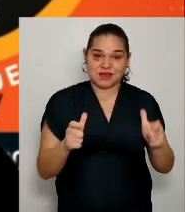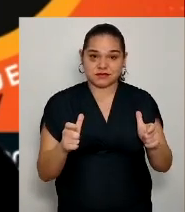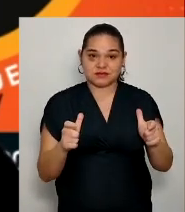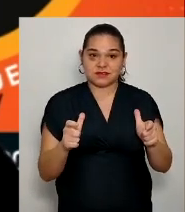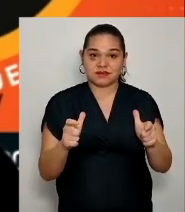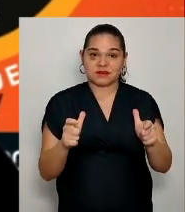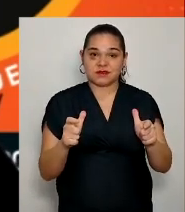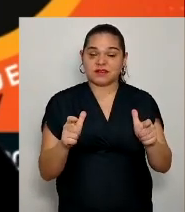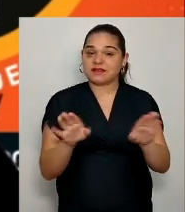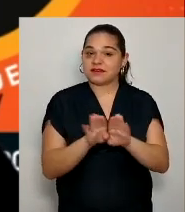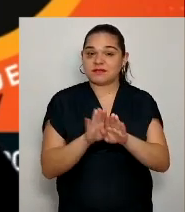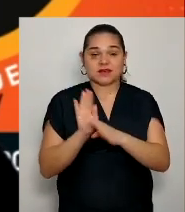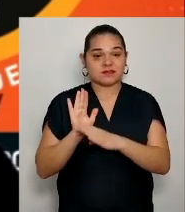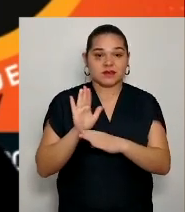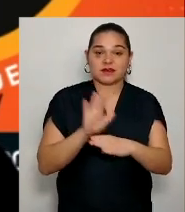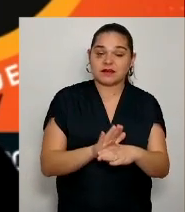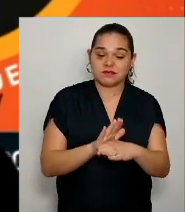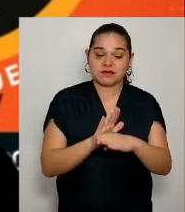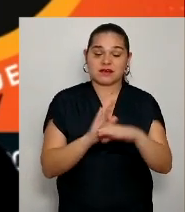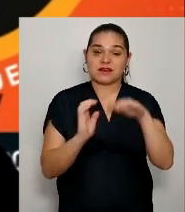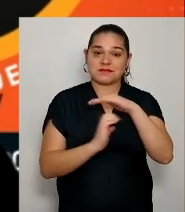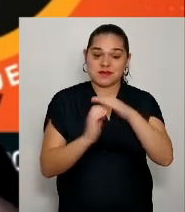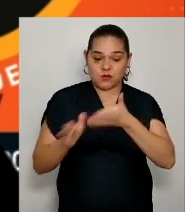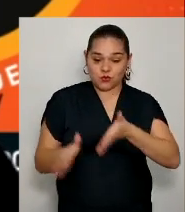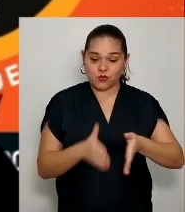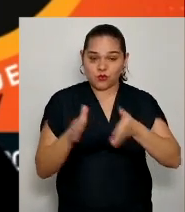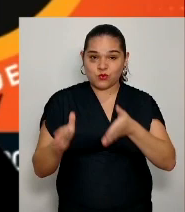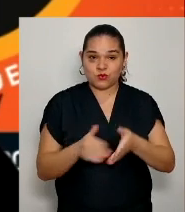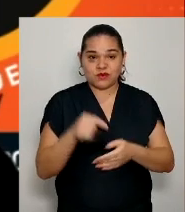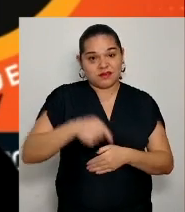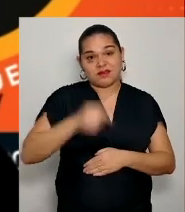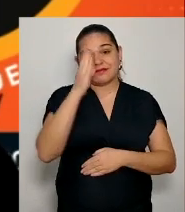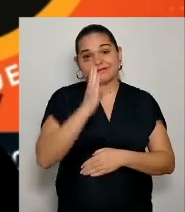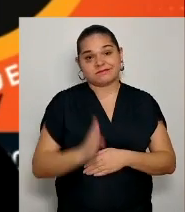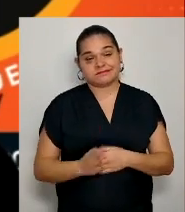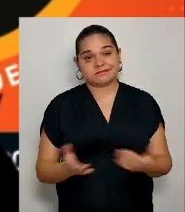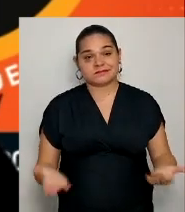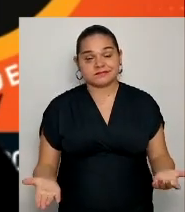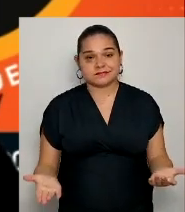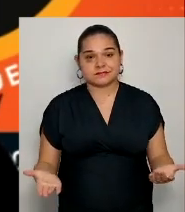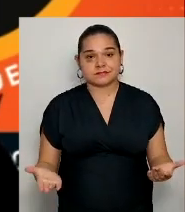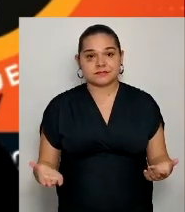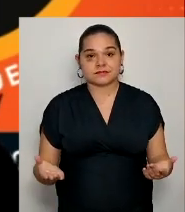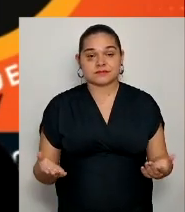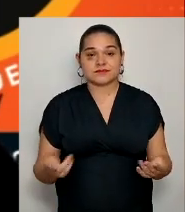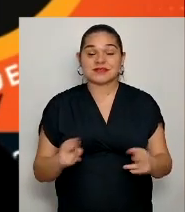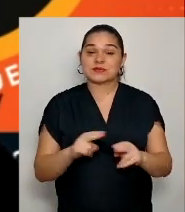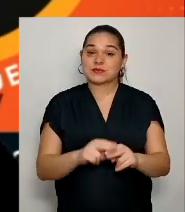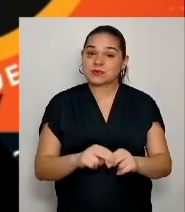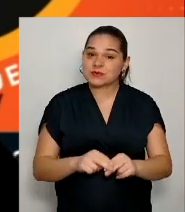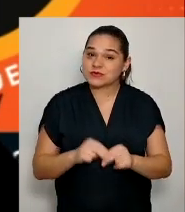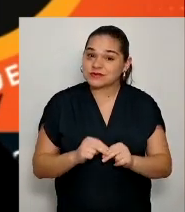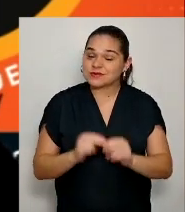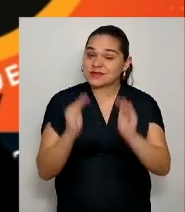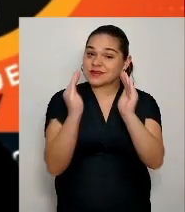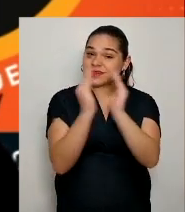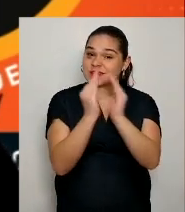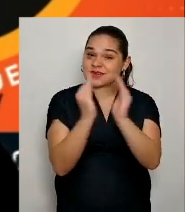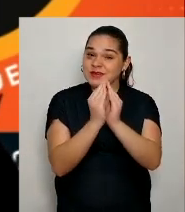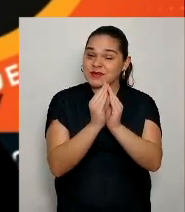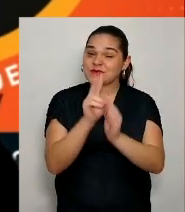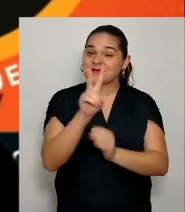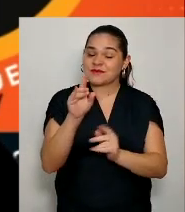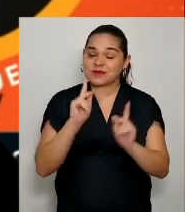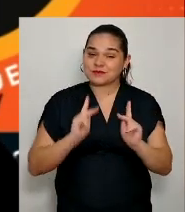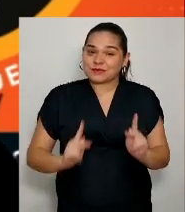aqui no Brasil. Por isso que a Renault vai ter que ter uma posição, que eu acho que uma posição muito difícil,